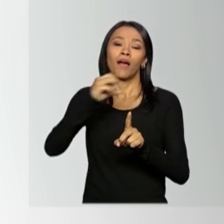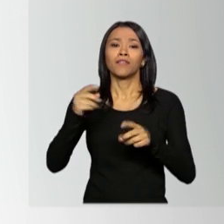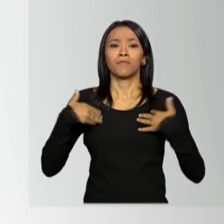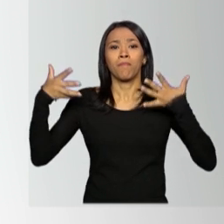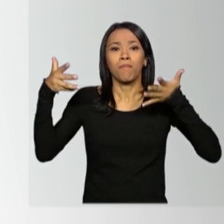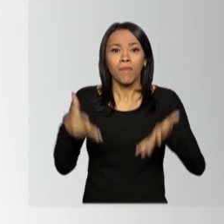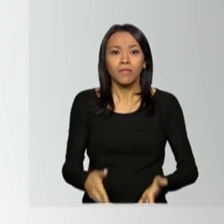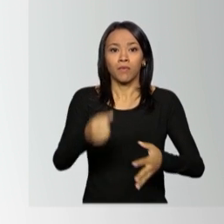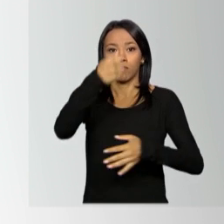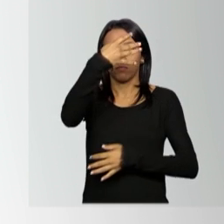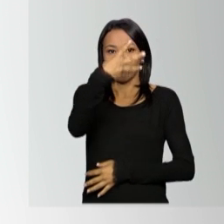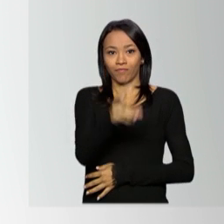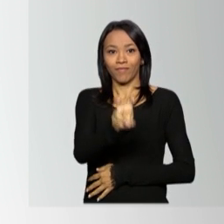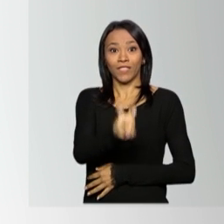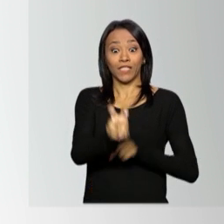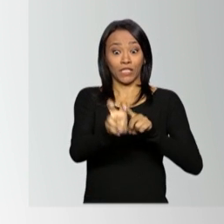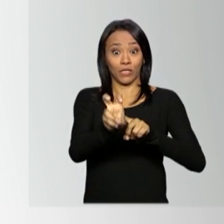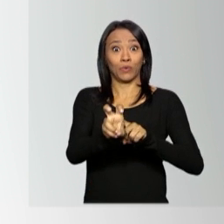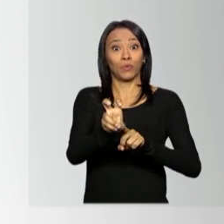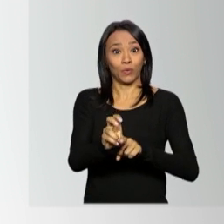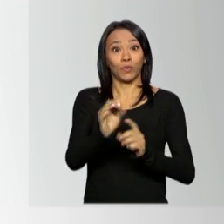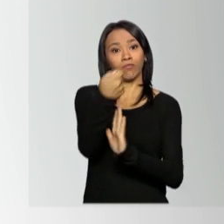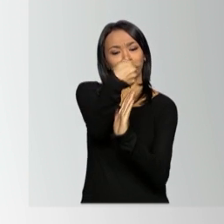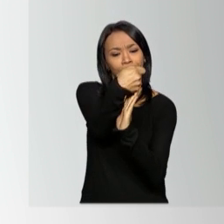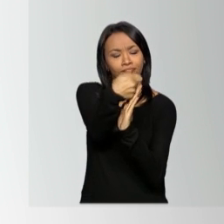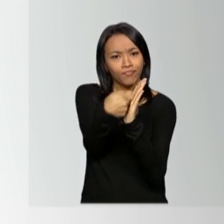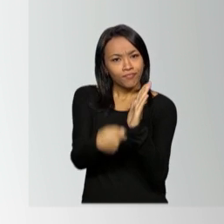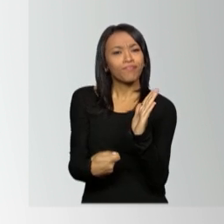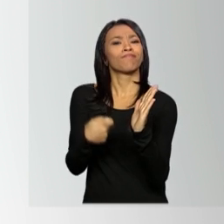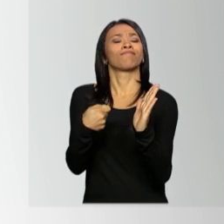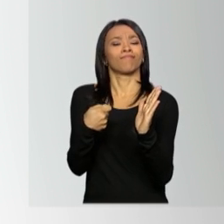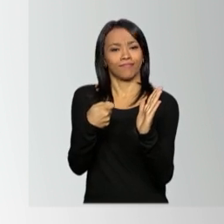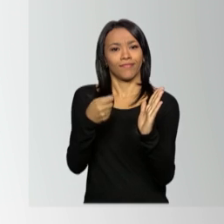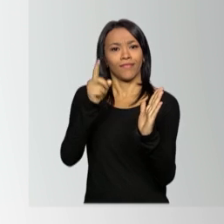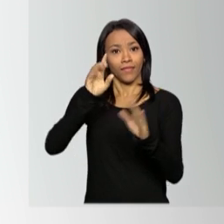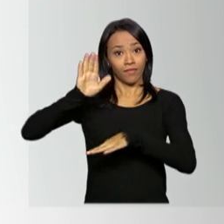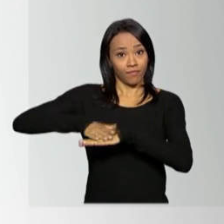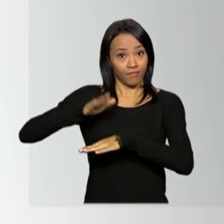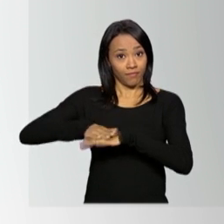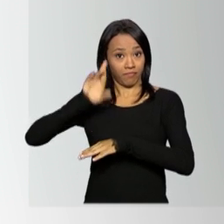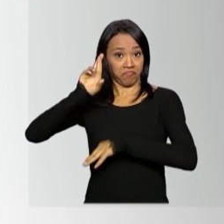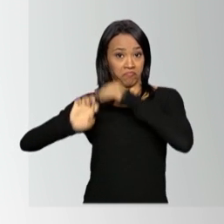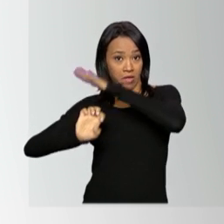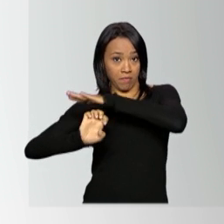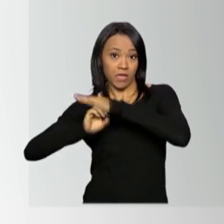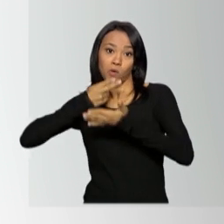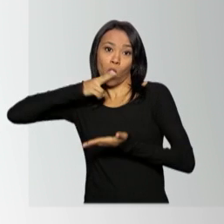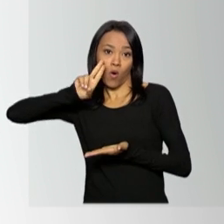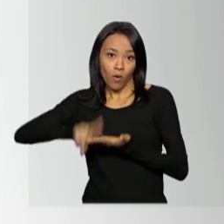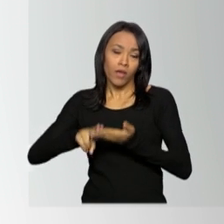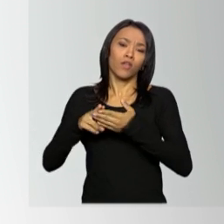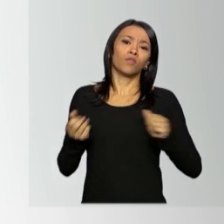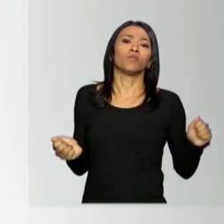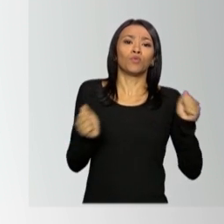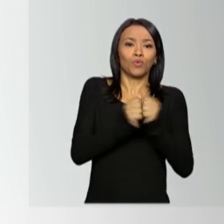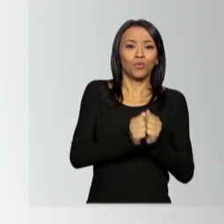45º Concurso Internacional de Redação de Cartas realizado pelos Correios em conjunto com a União Postal